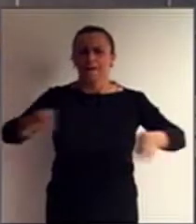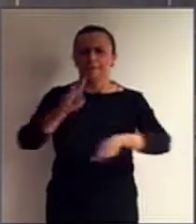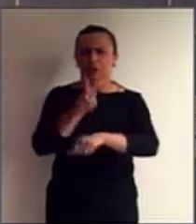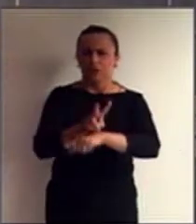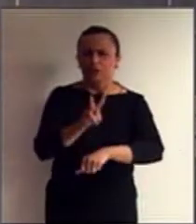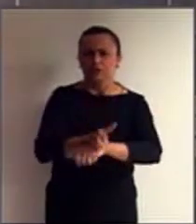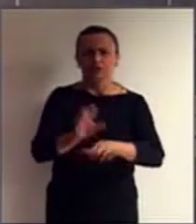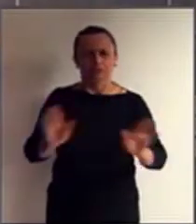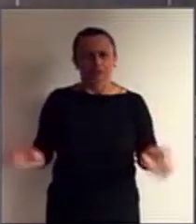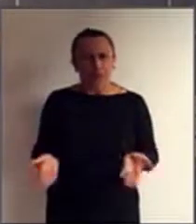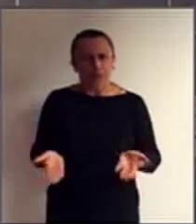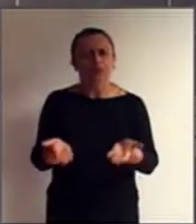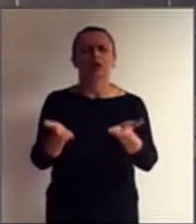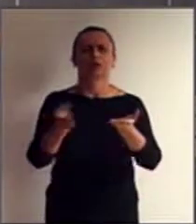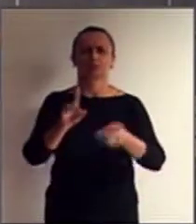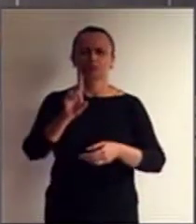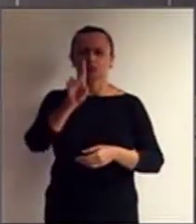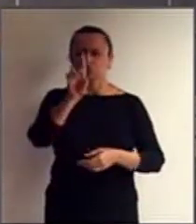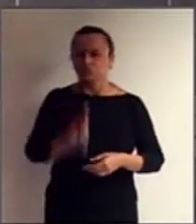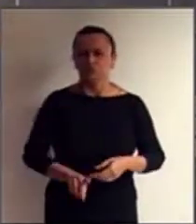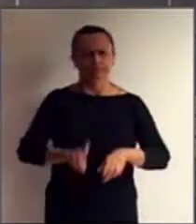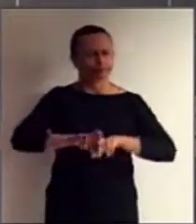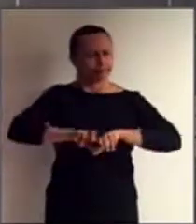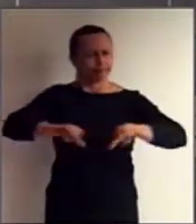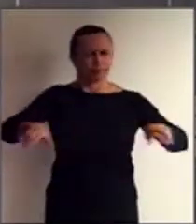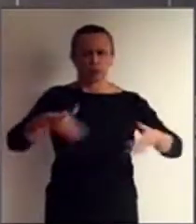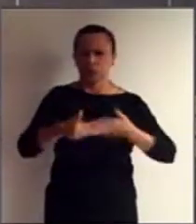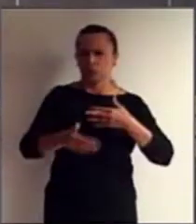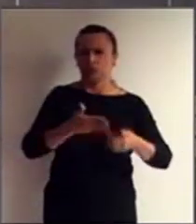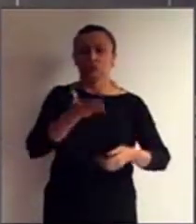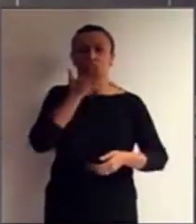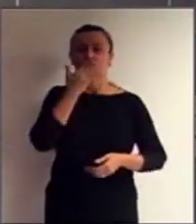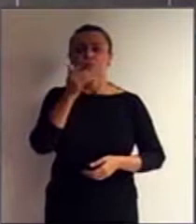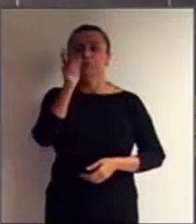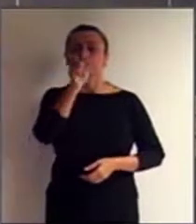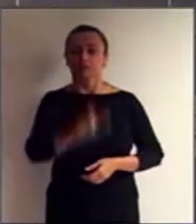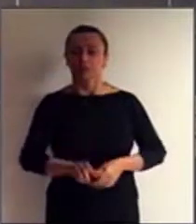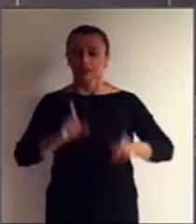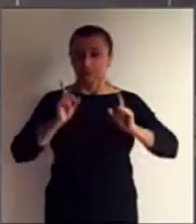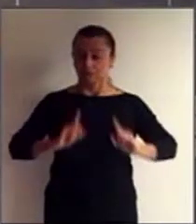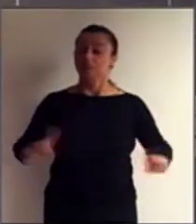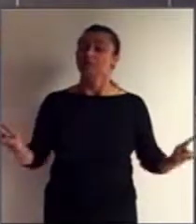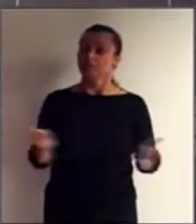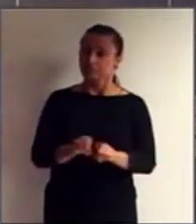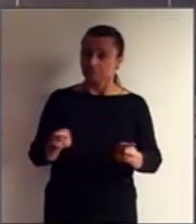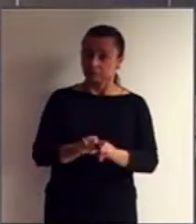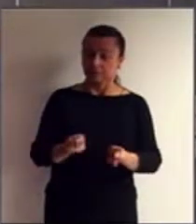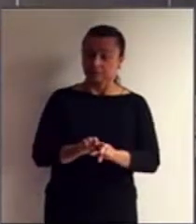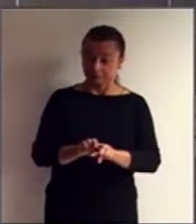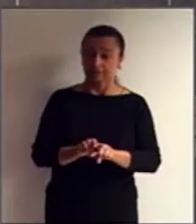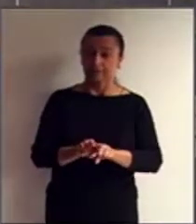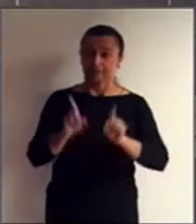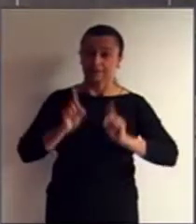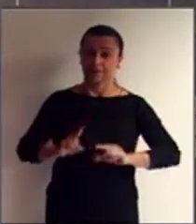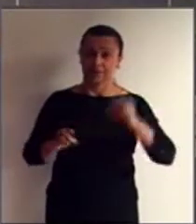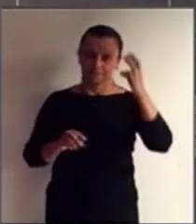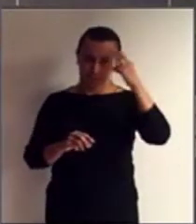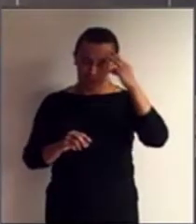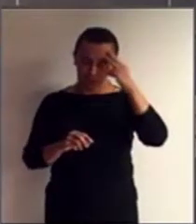de direitos de todas as naturezas da deficiência, inclusive a deficiência mental,